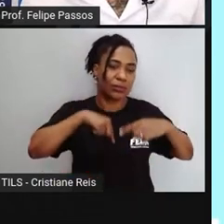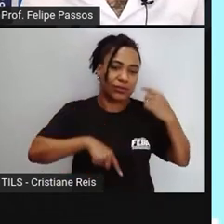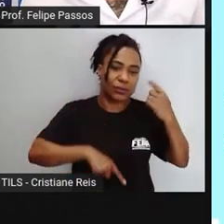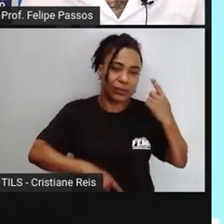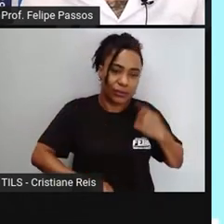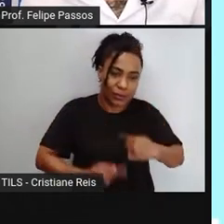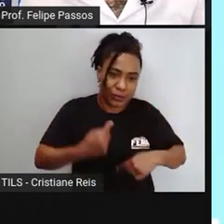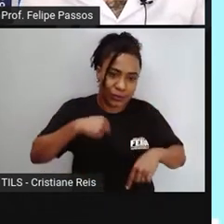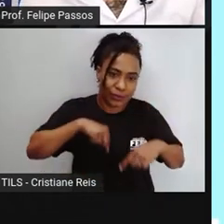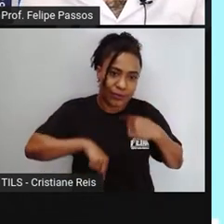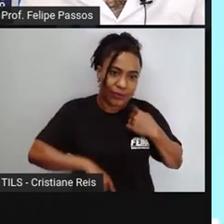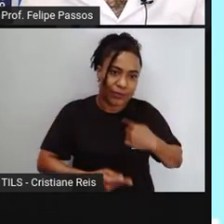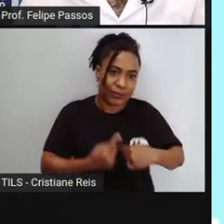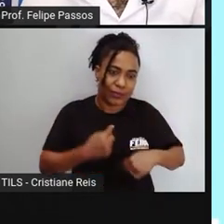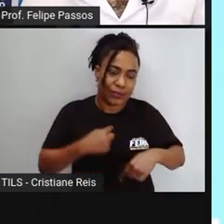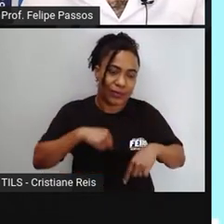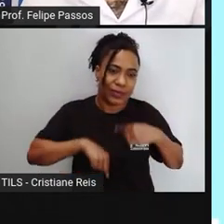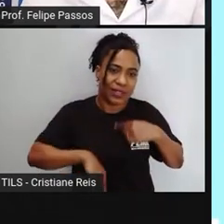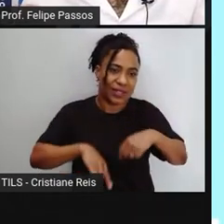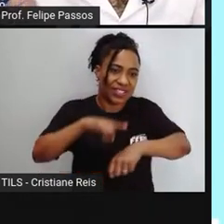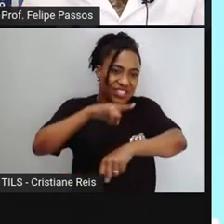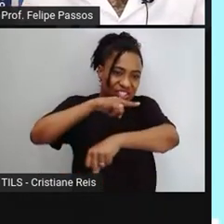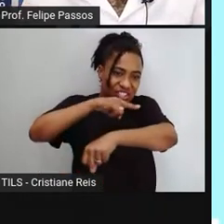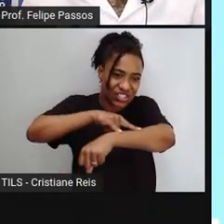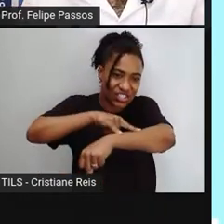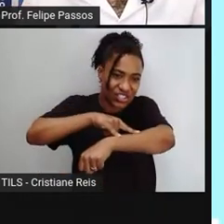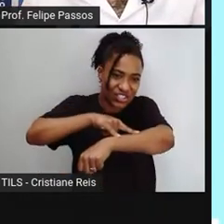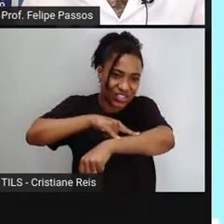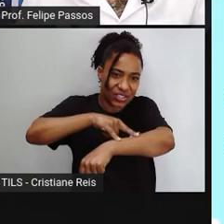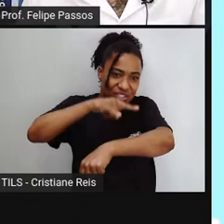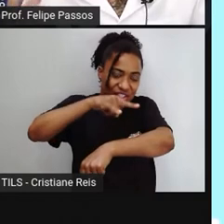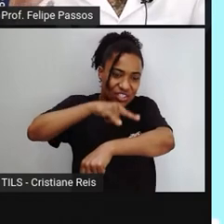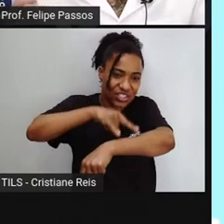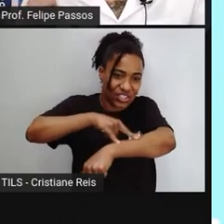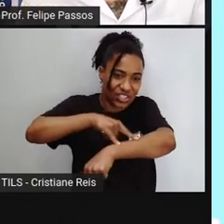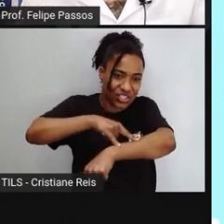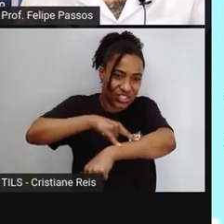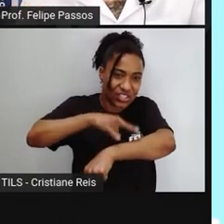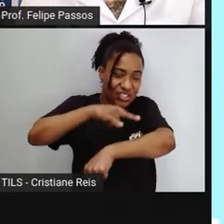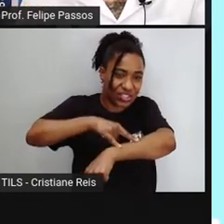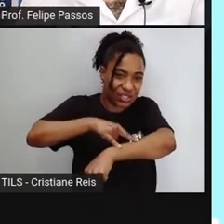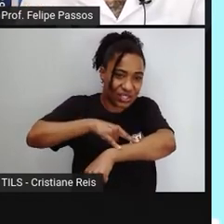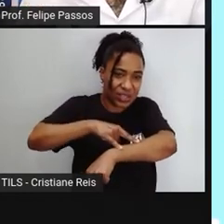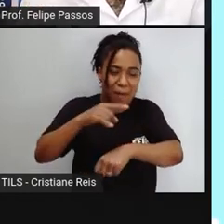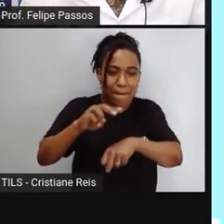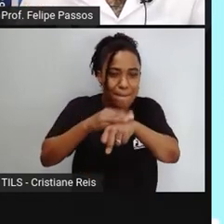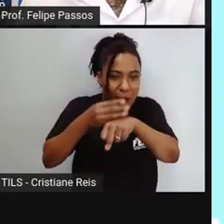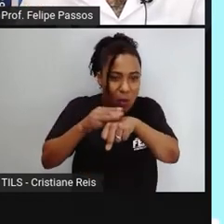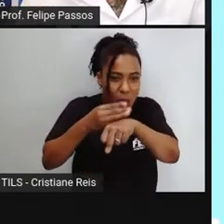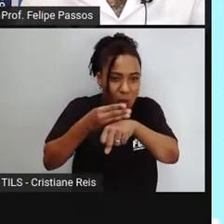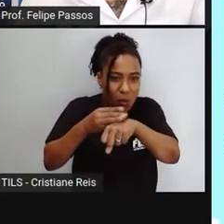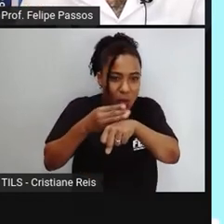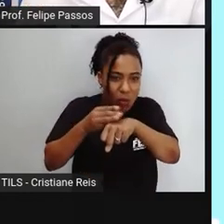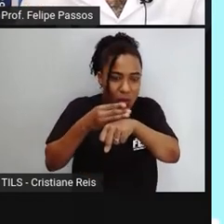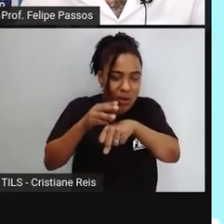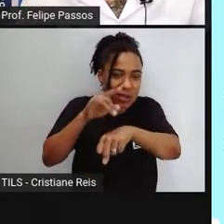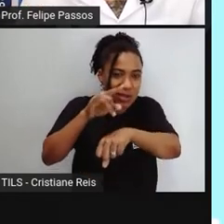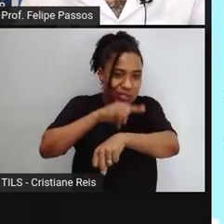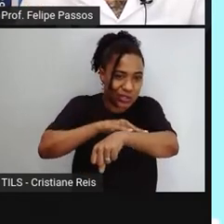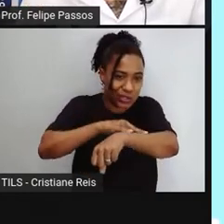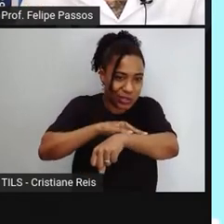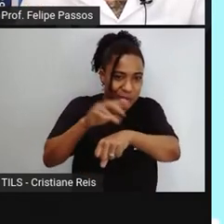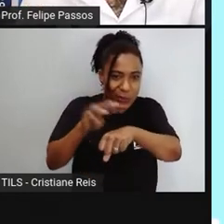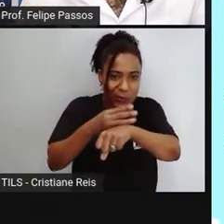a pessoa começa a fazer urina, fazer xixi escuro, aquele marrom bem forte. E isso é um sinal de que